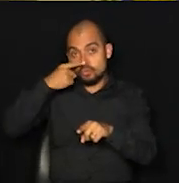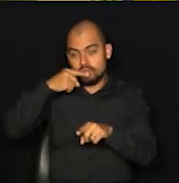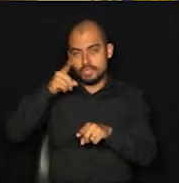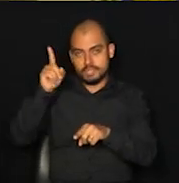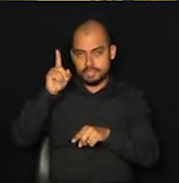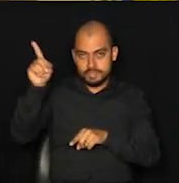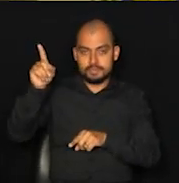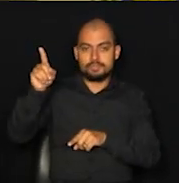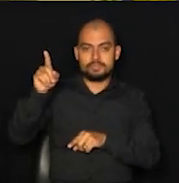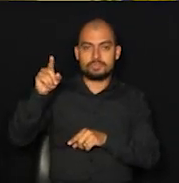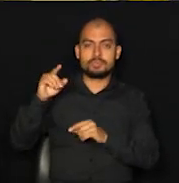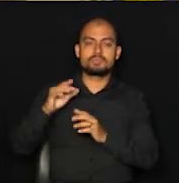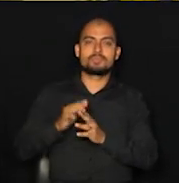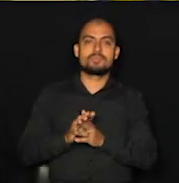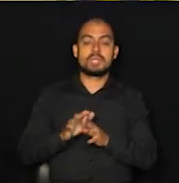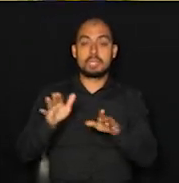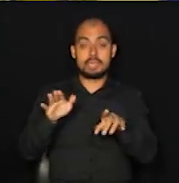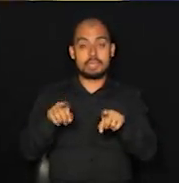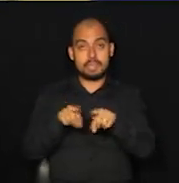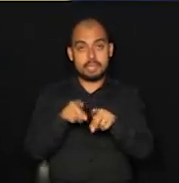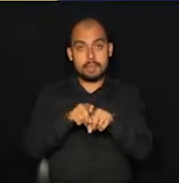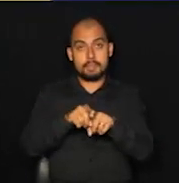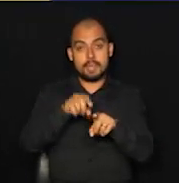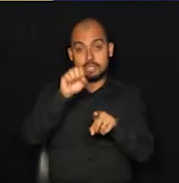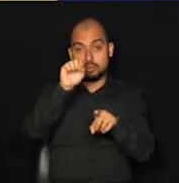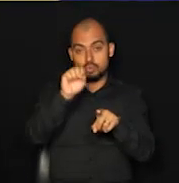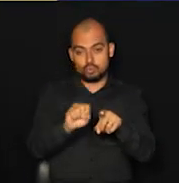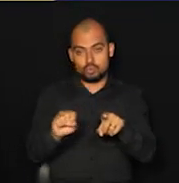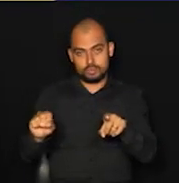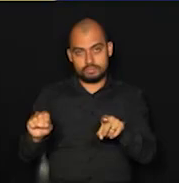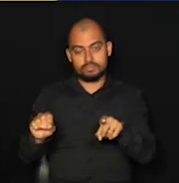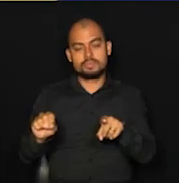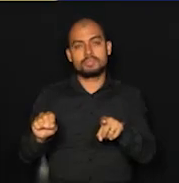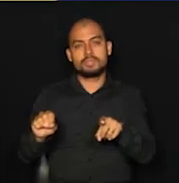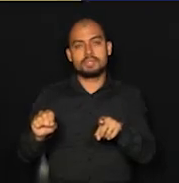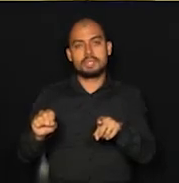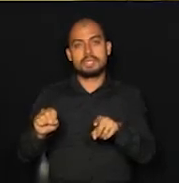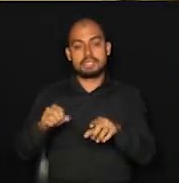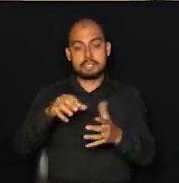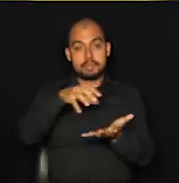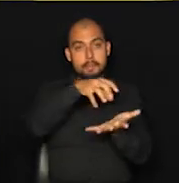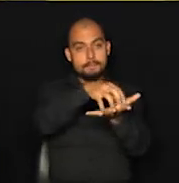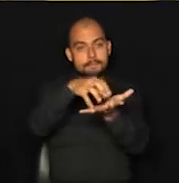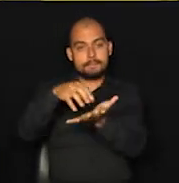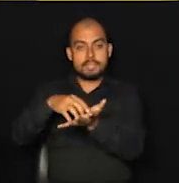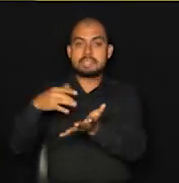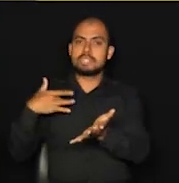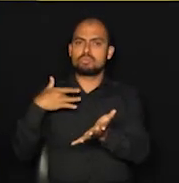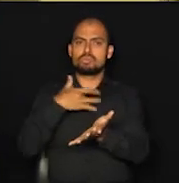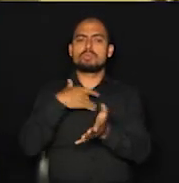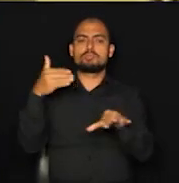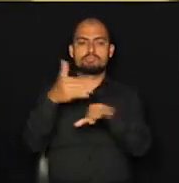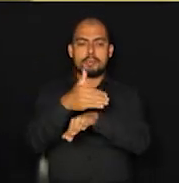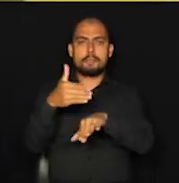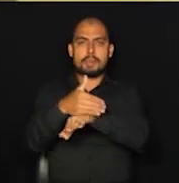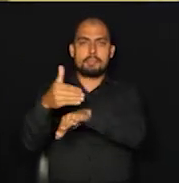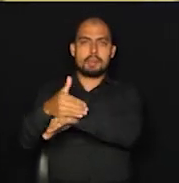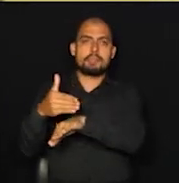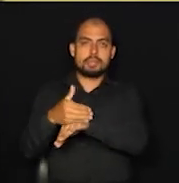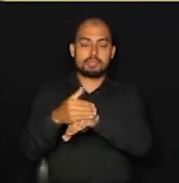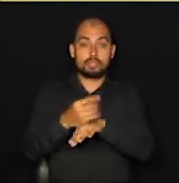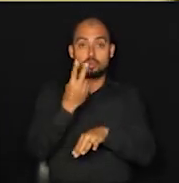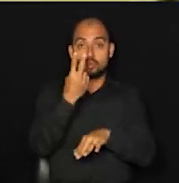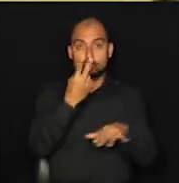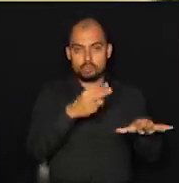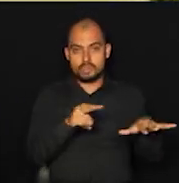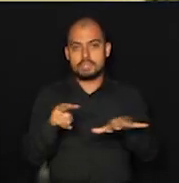Todos os... na região sudoeste, todos os centros de saúde participaram. Nas primeiras duas semanas,